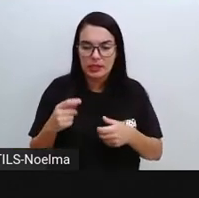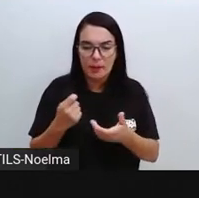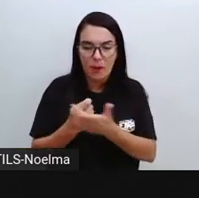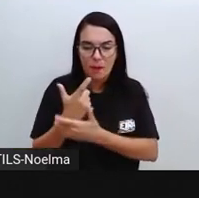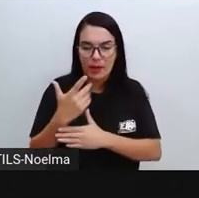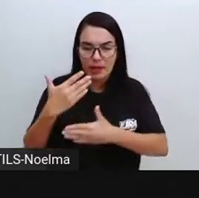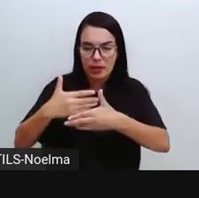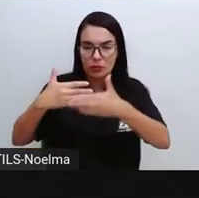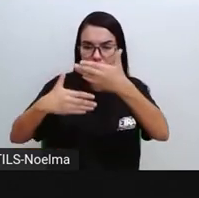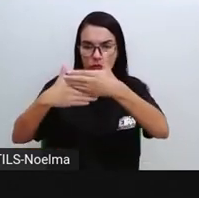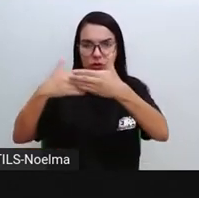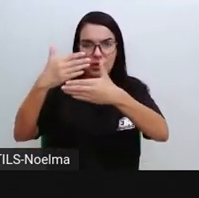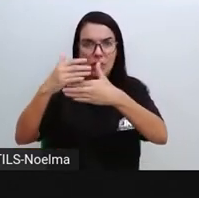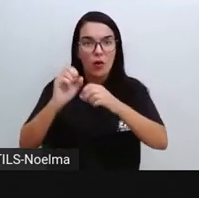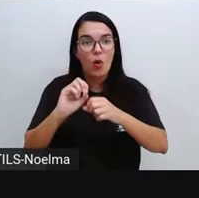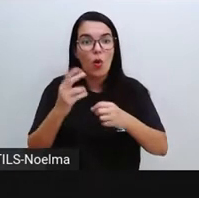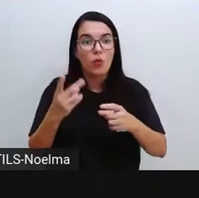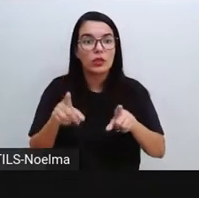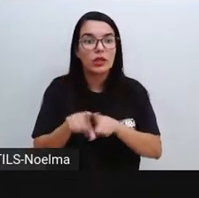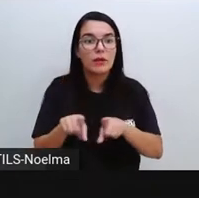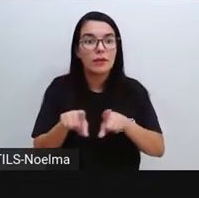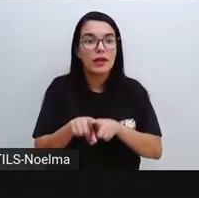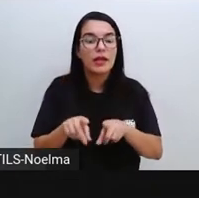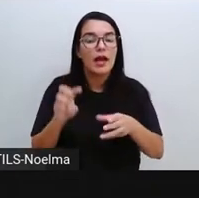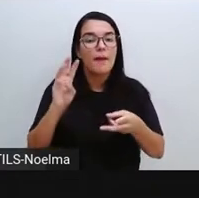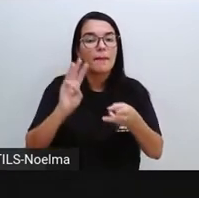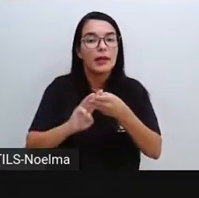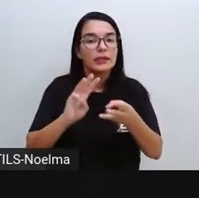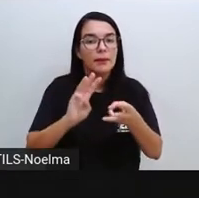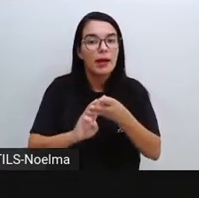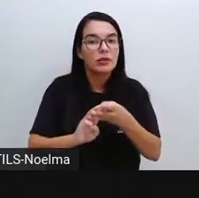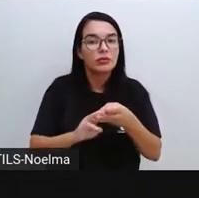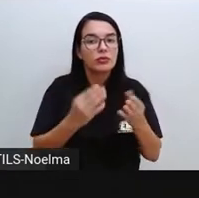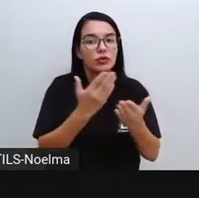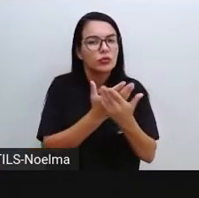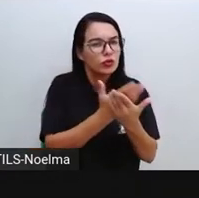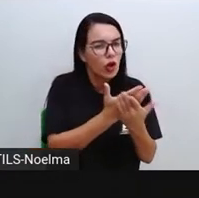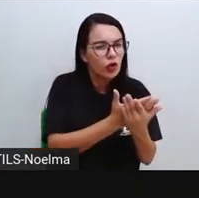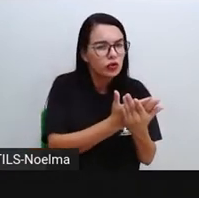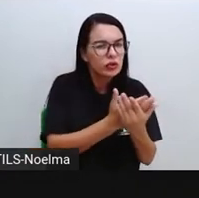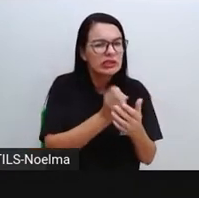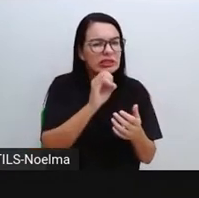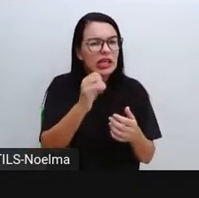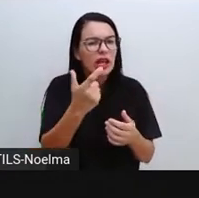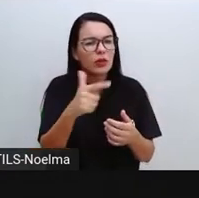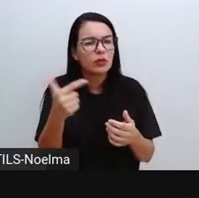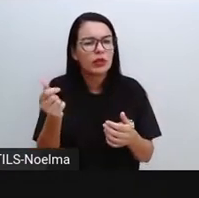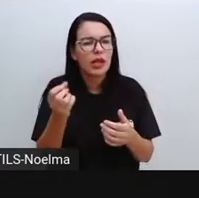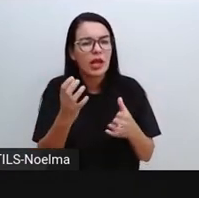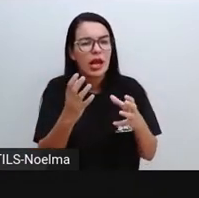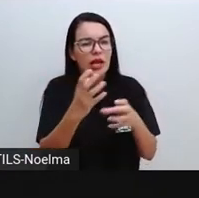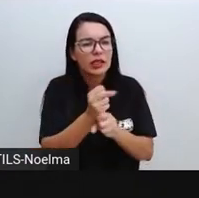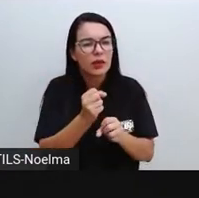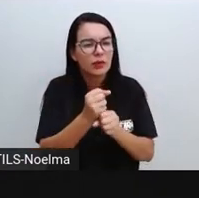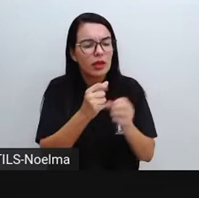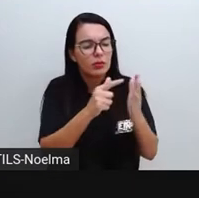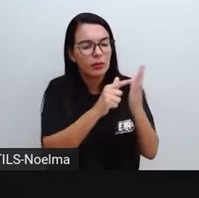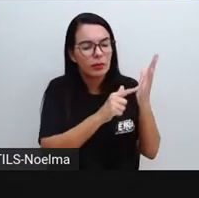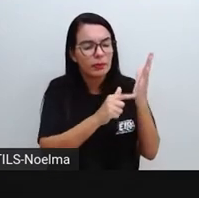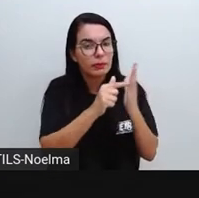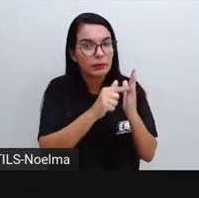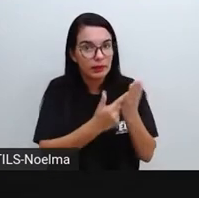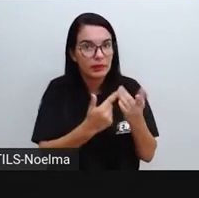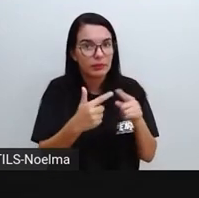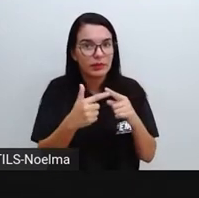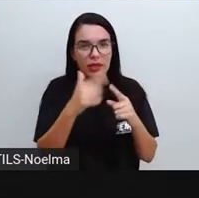Ou os próprios matemáticos, imagina como seria difícil a vida deles sem a nossa calculadora, que torna a nossa vida mais